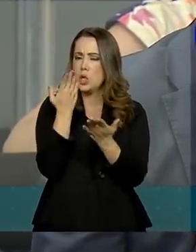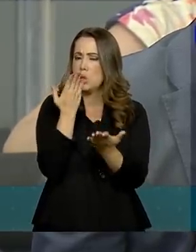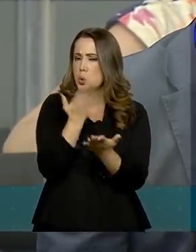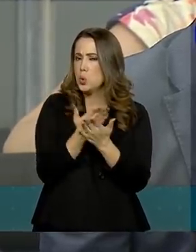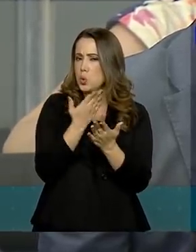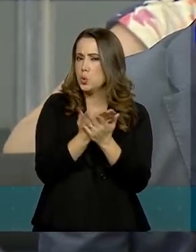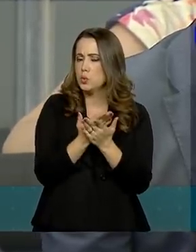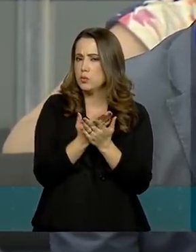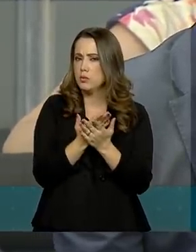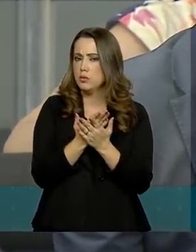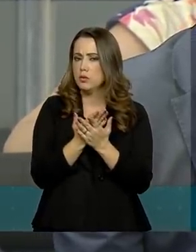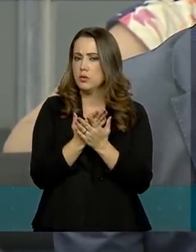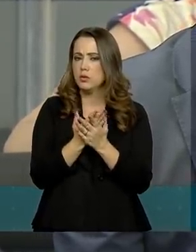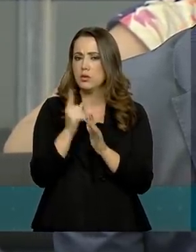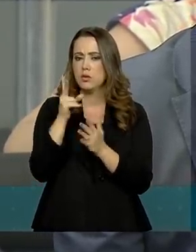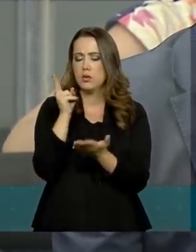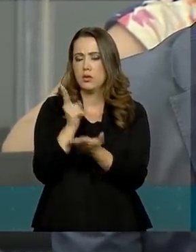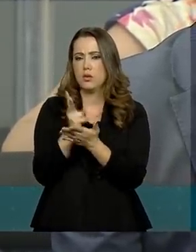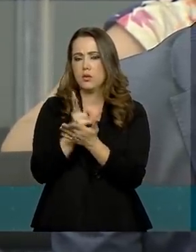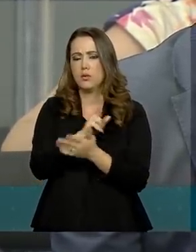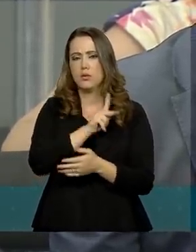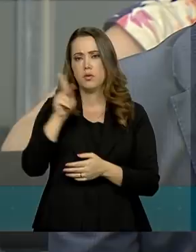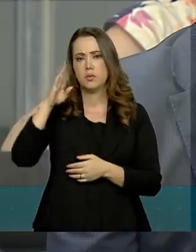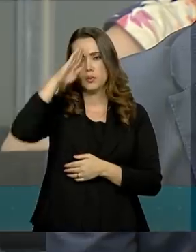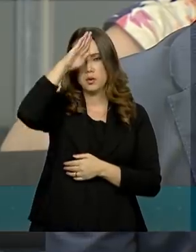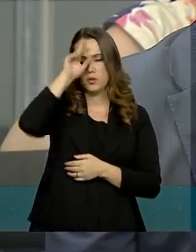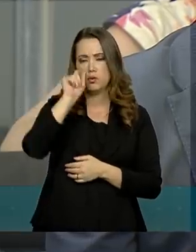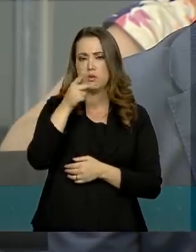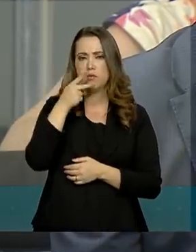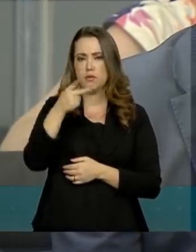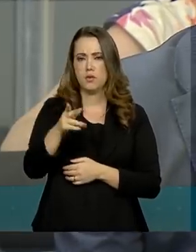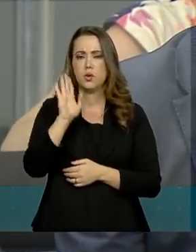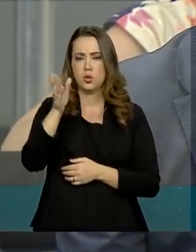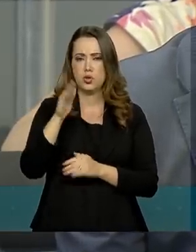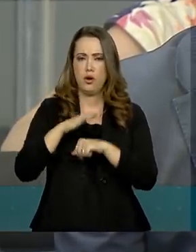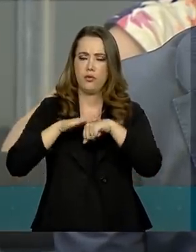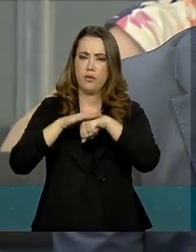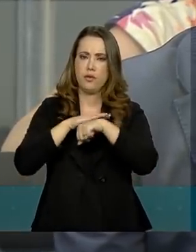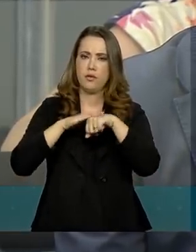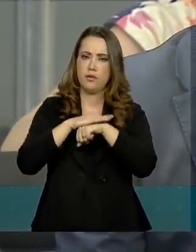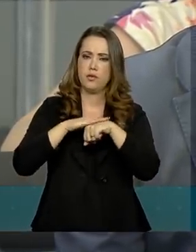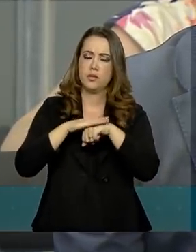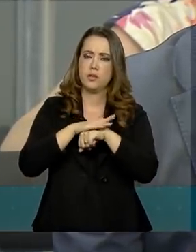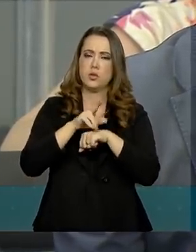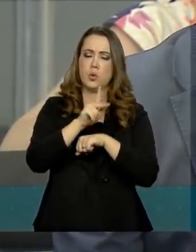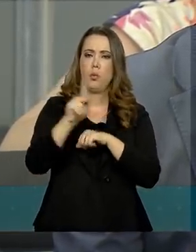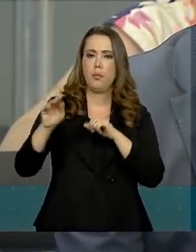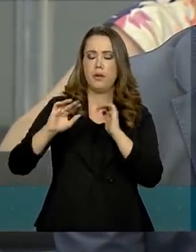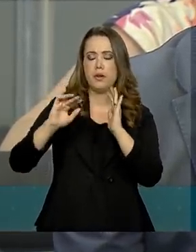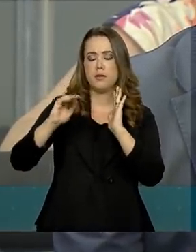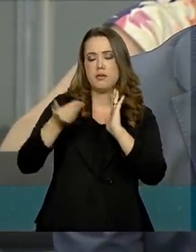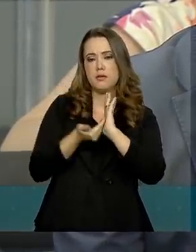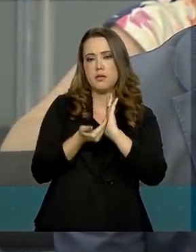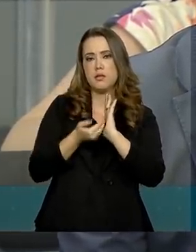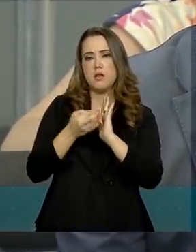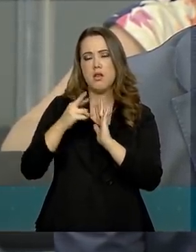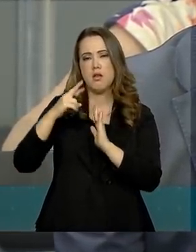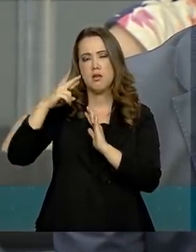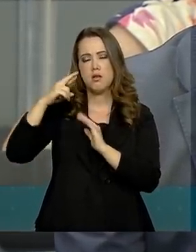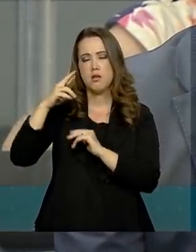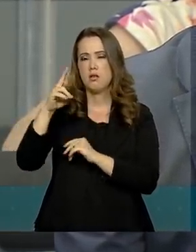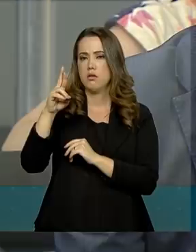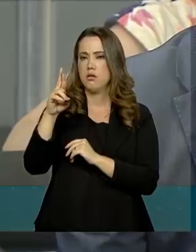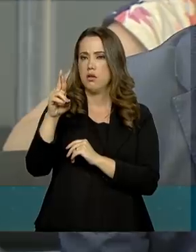estudo, é o mesmo que o presidente se referiu que já conversou com o Rodrigo Maia, que vai ser enviado semana que vem para o